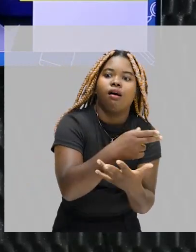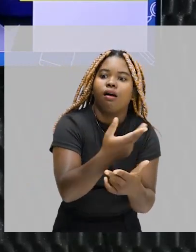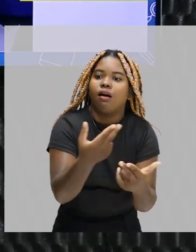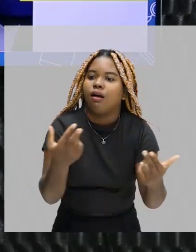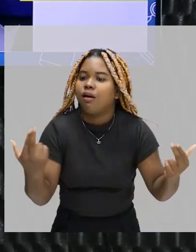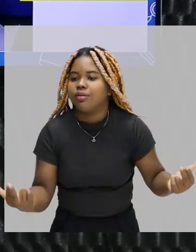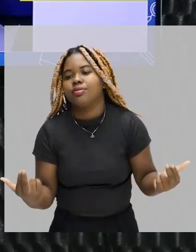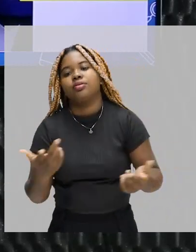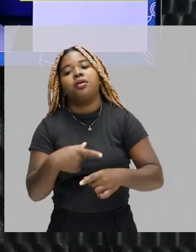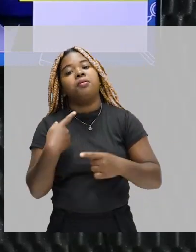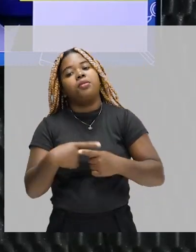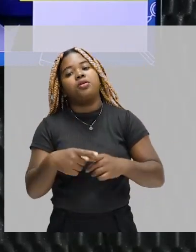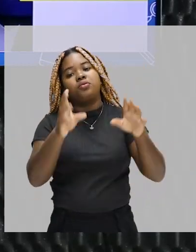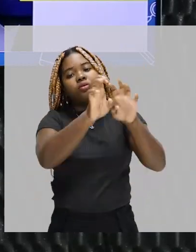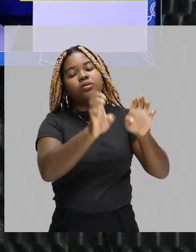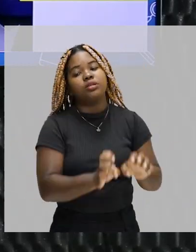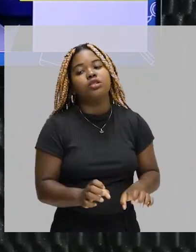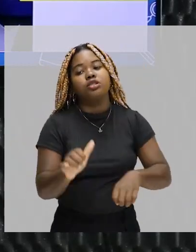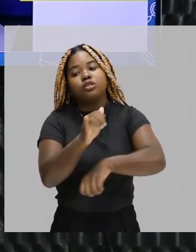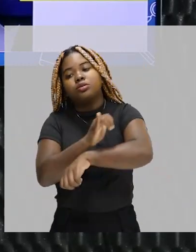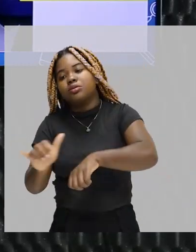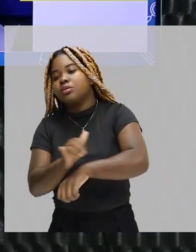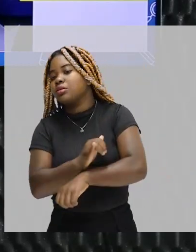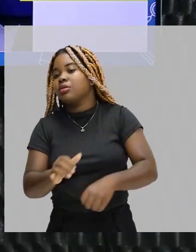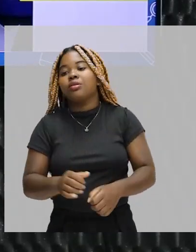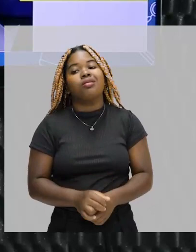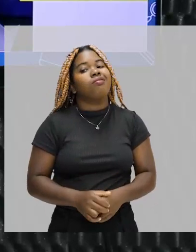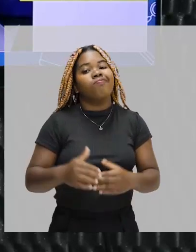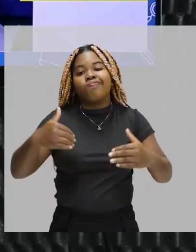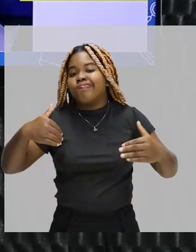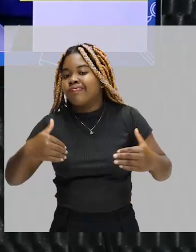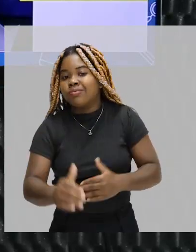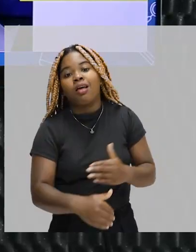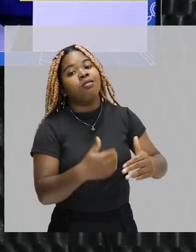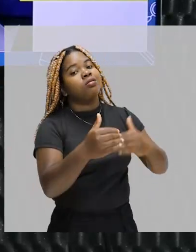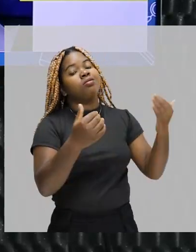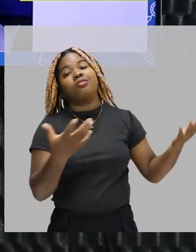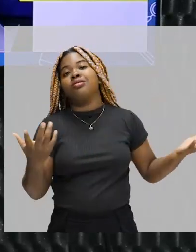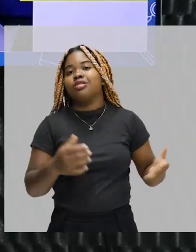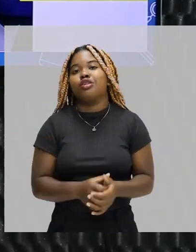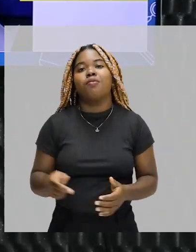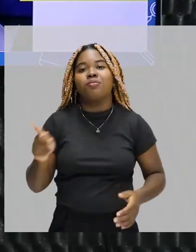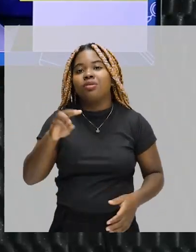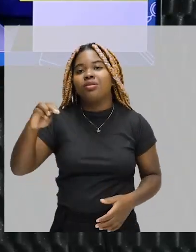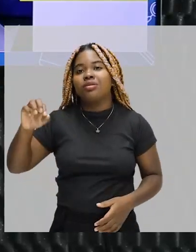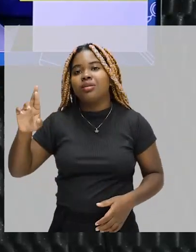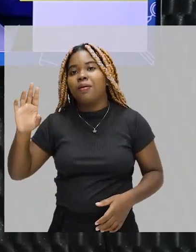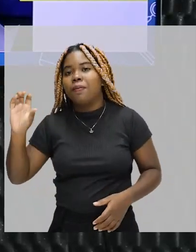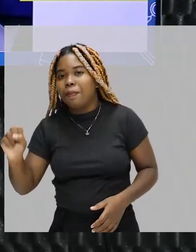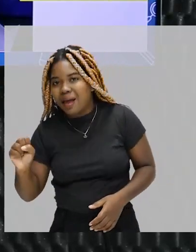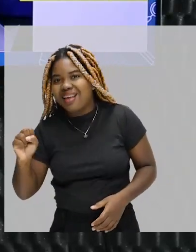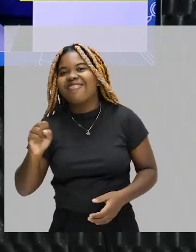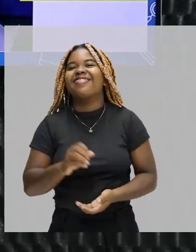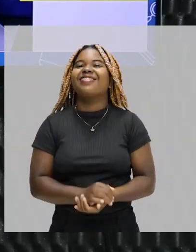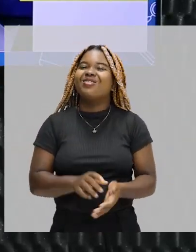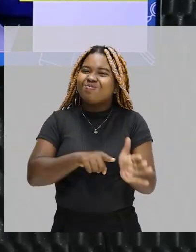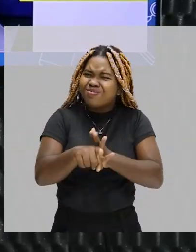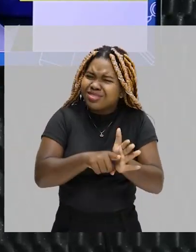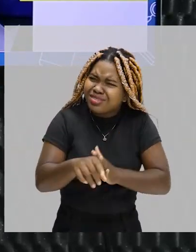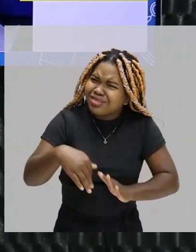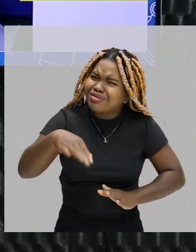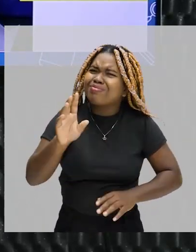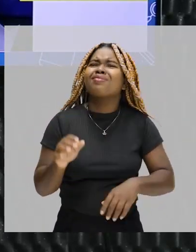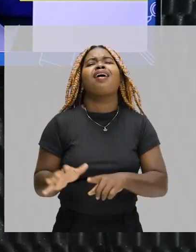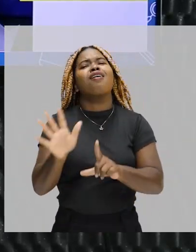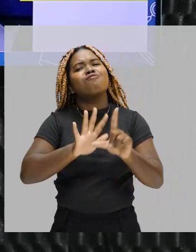quando a fala de estruturas artísticas, a gente vai passar o resto da aula inteira falando sobre isso. O professor Marco Dominista aqui, pesquise mais na